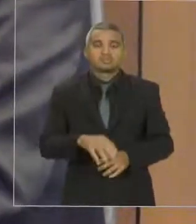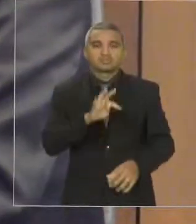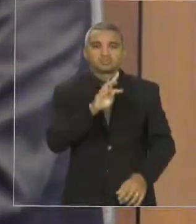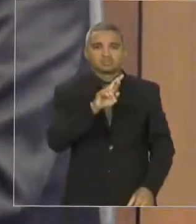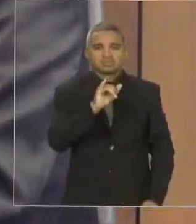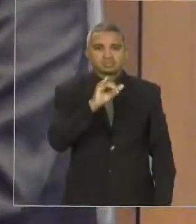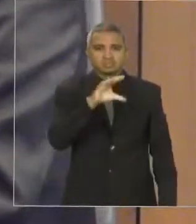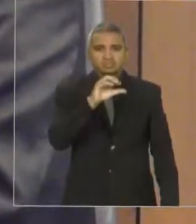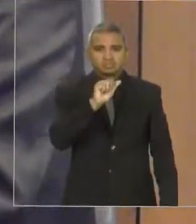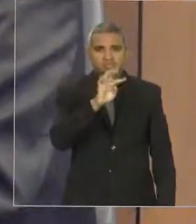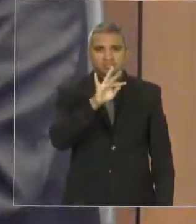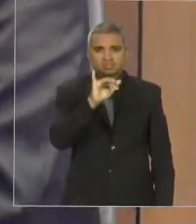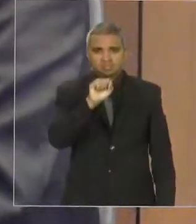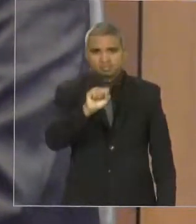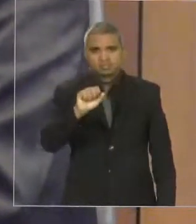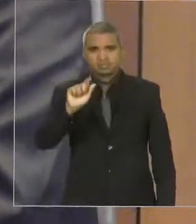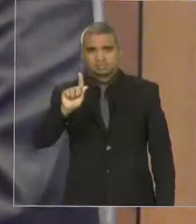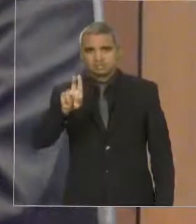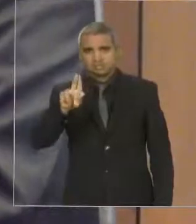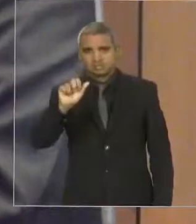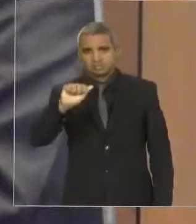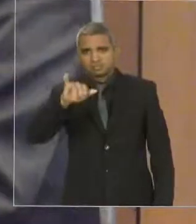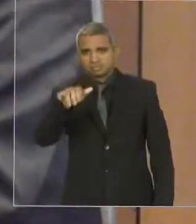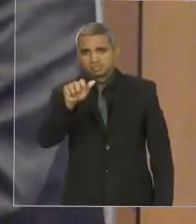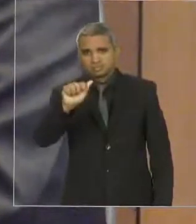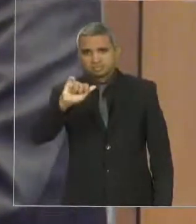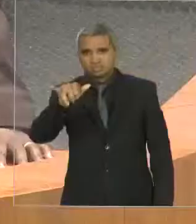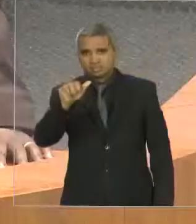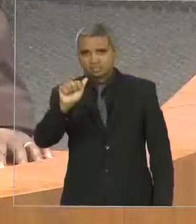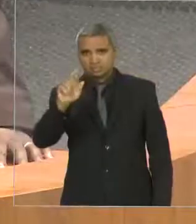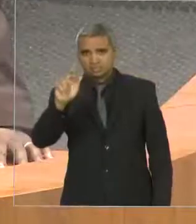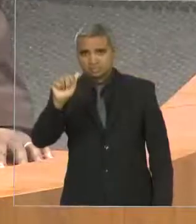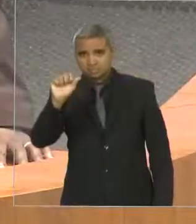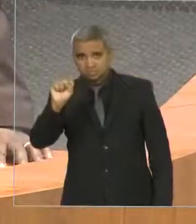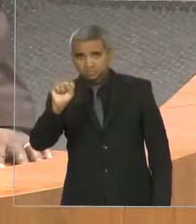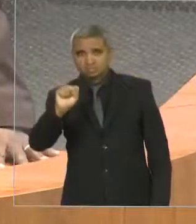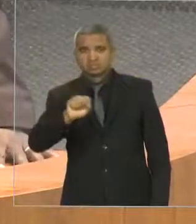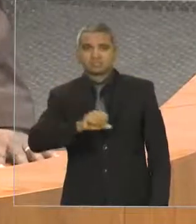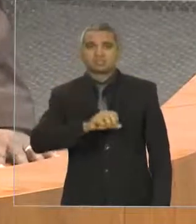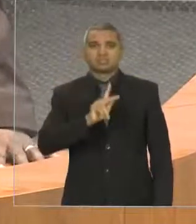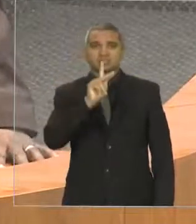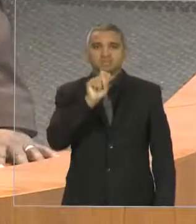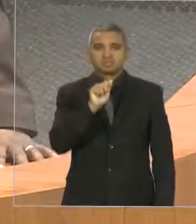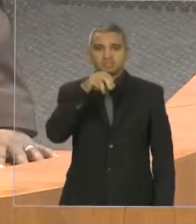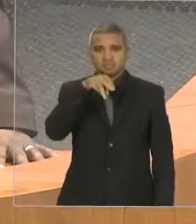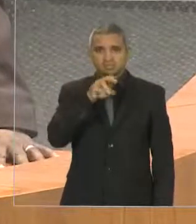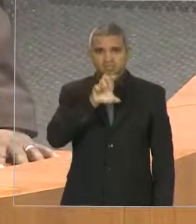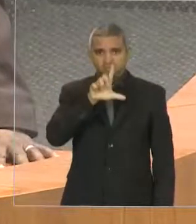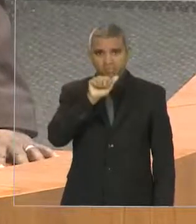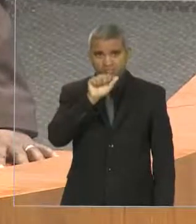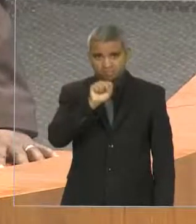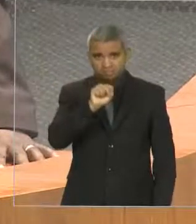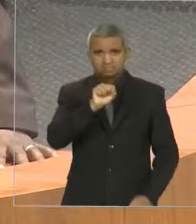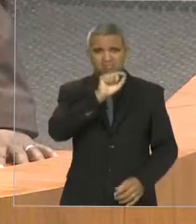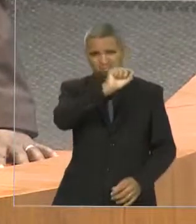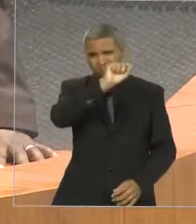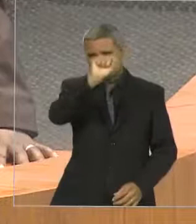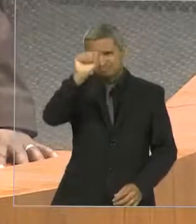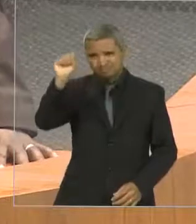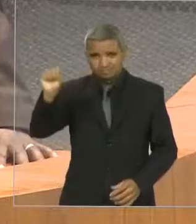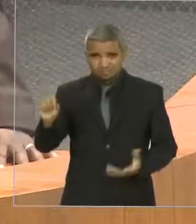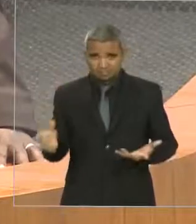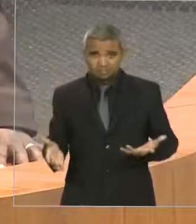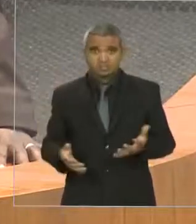Cricatins, Guajajaras, Gamelas, entre outros, e nós tivemos aqui um encontro muito positivo e